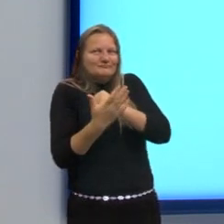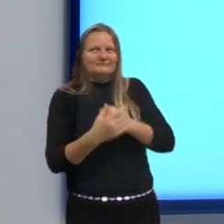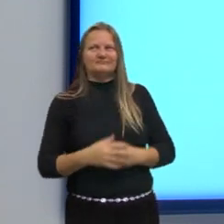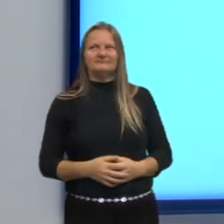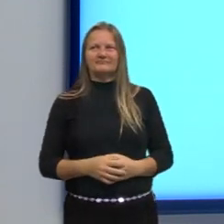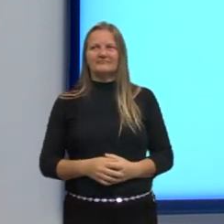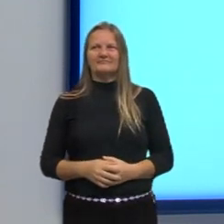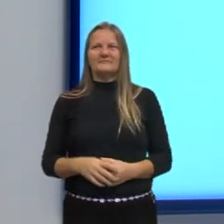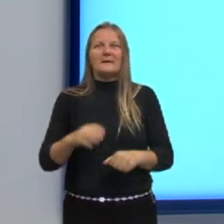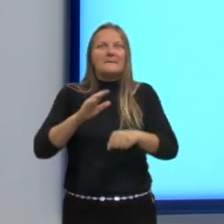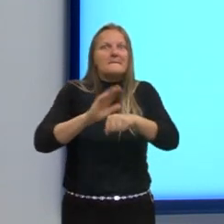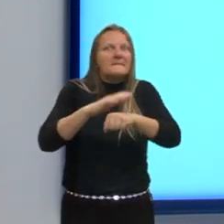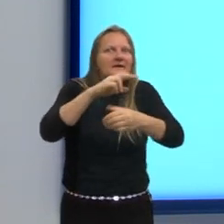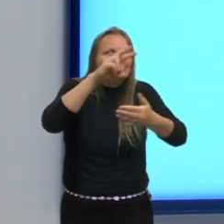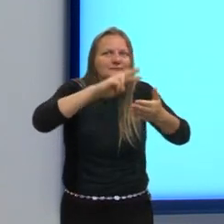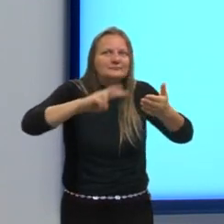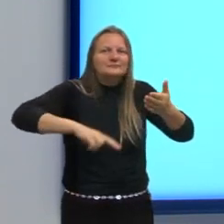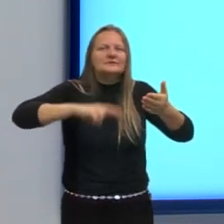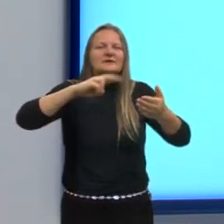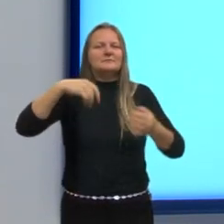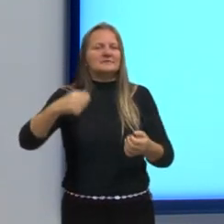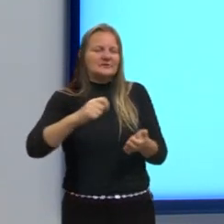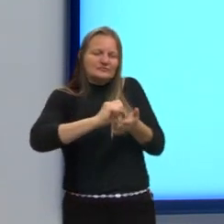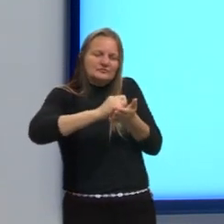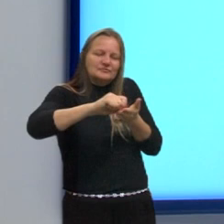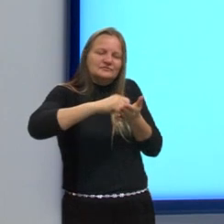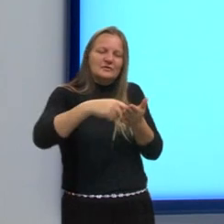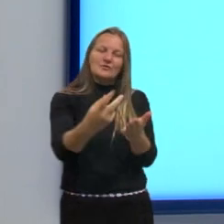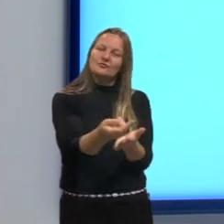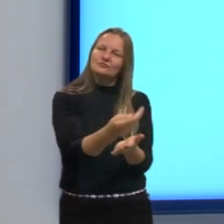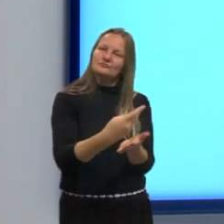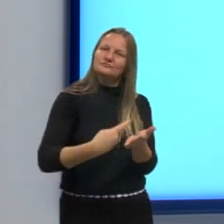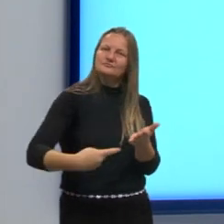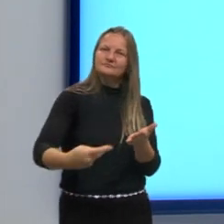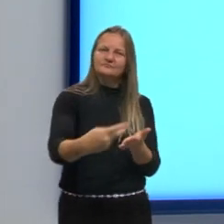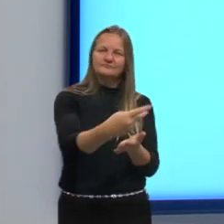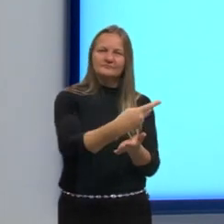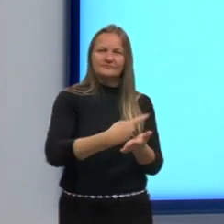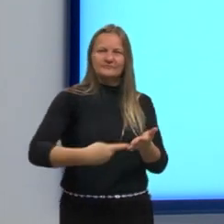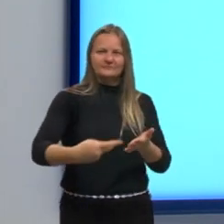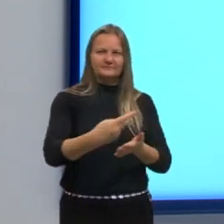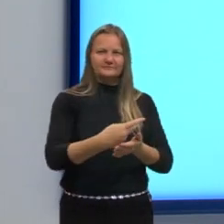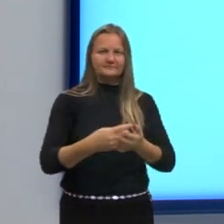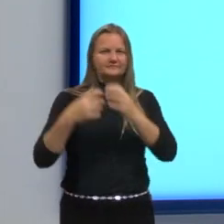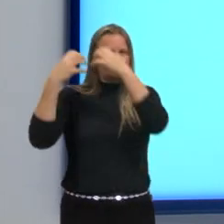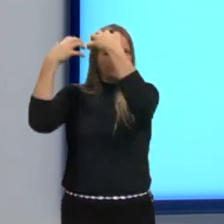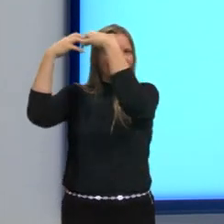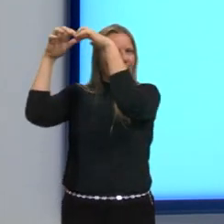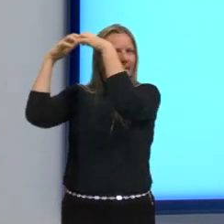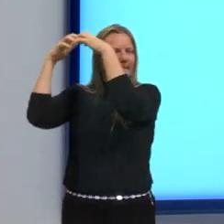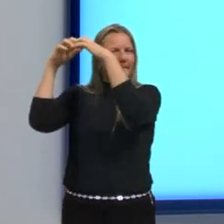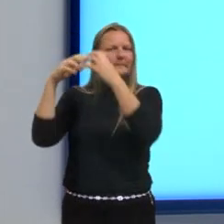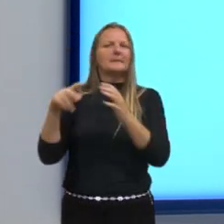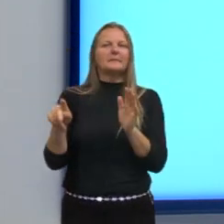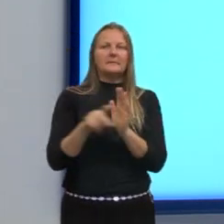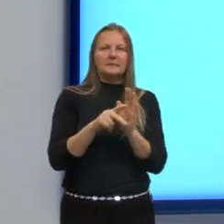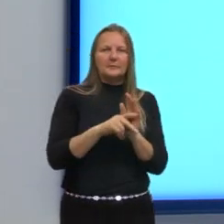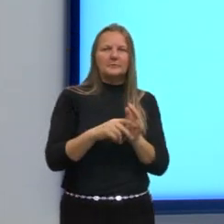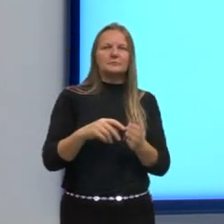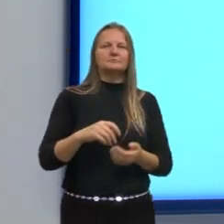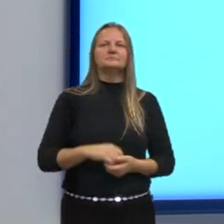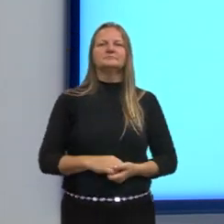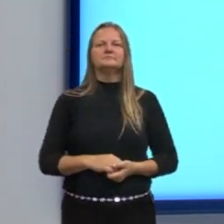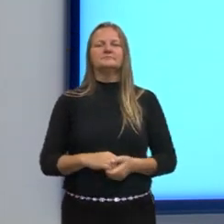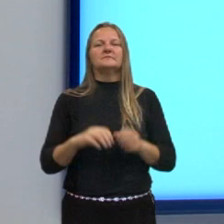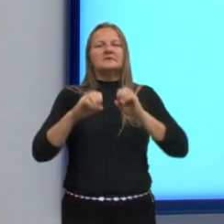ler, é necessário escrever, desenhar. Construir mapas mentais é um exemplo. Ensinar